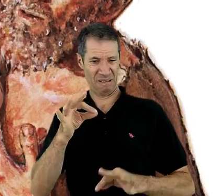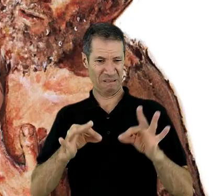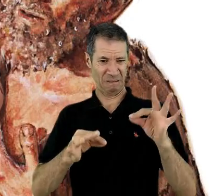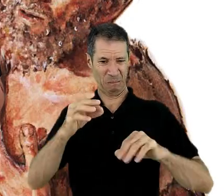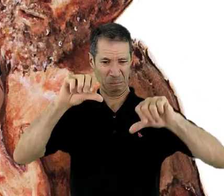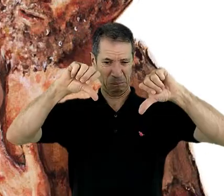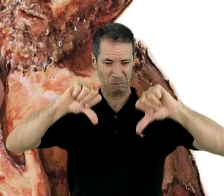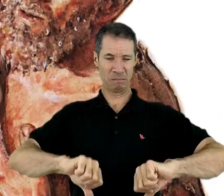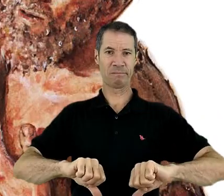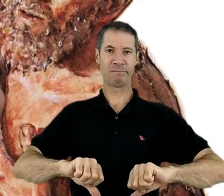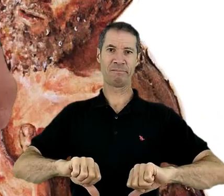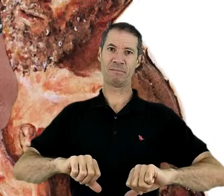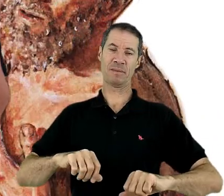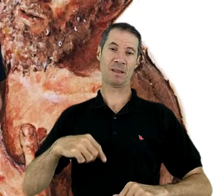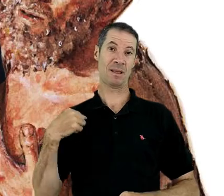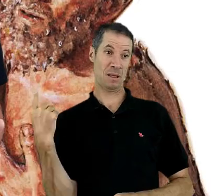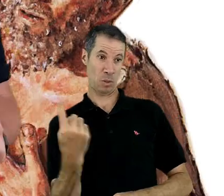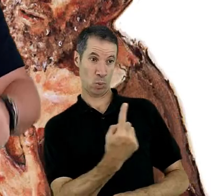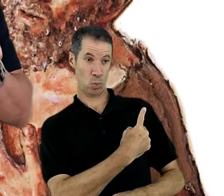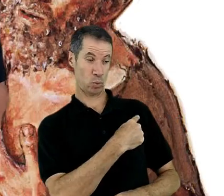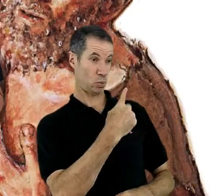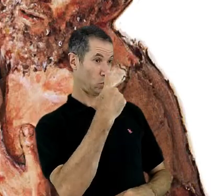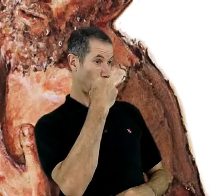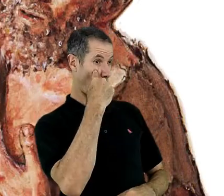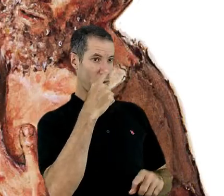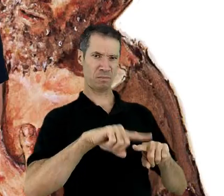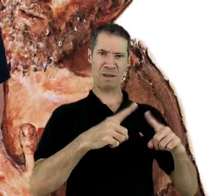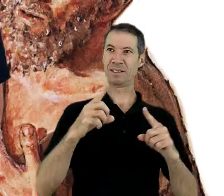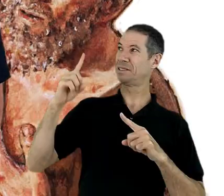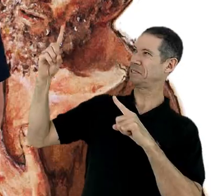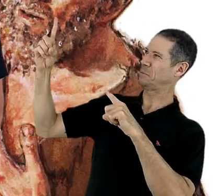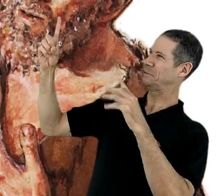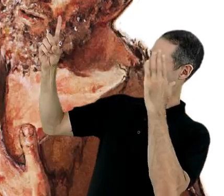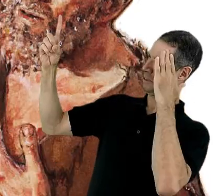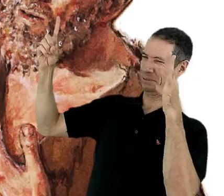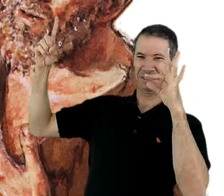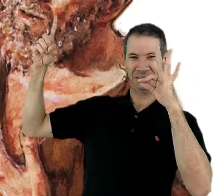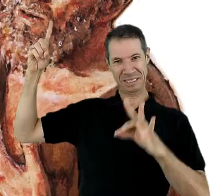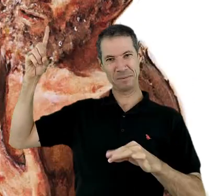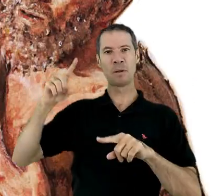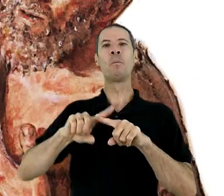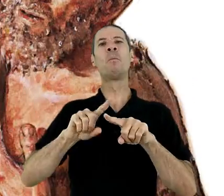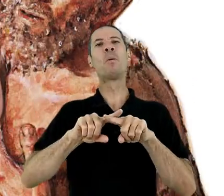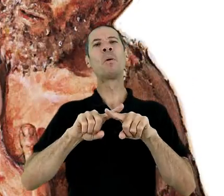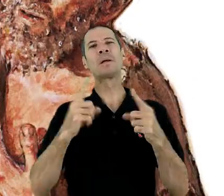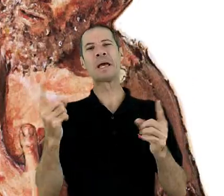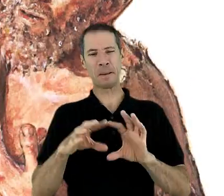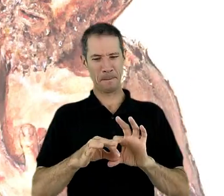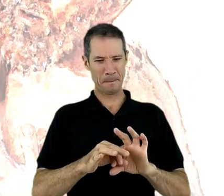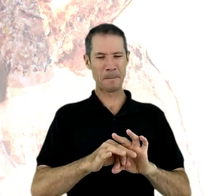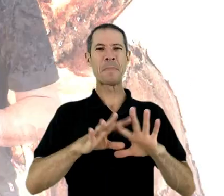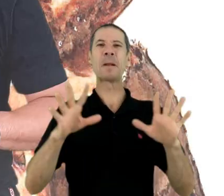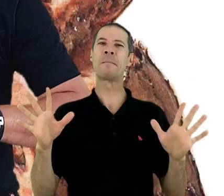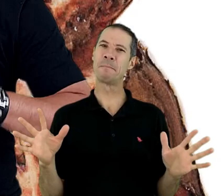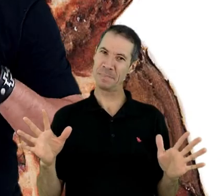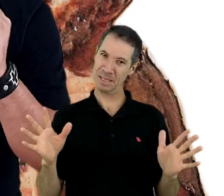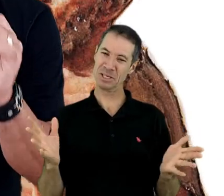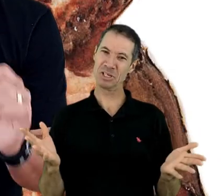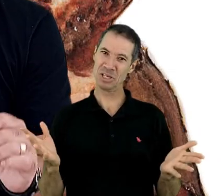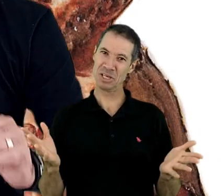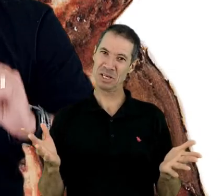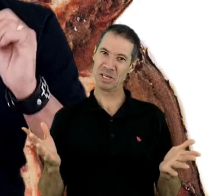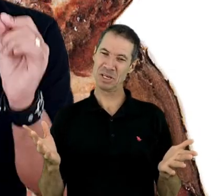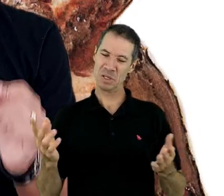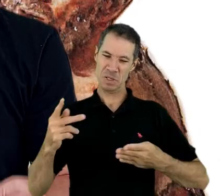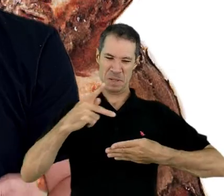olhos, é claro. Mas Deus sabe exatamente o porquê que Ele permite certas coisas. E nos